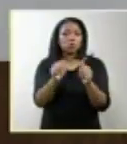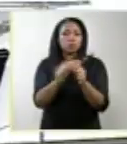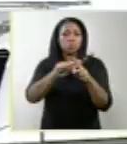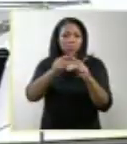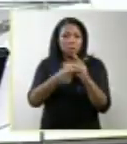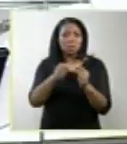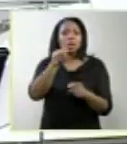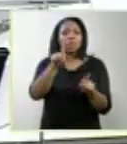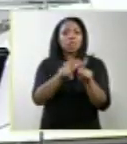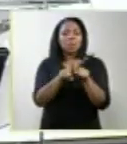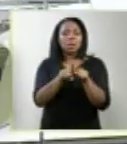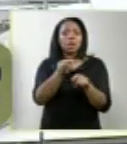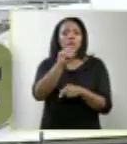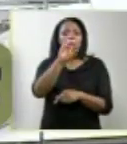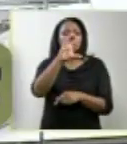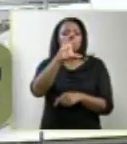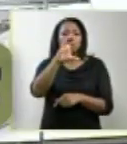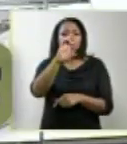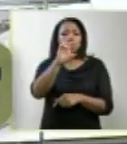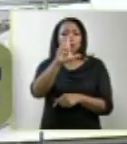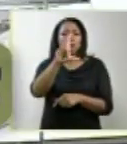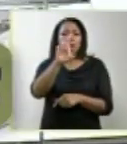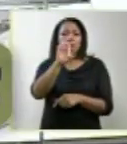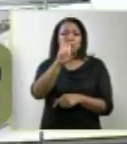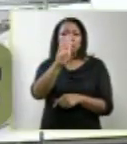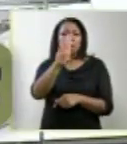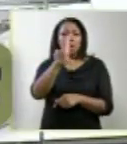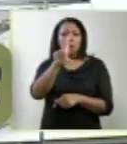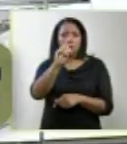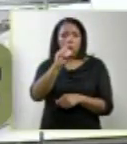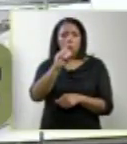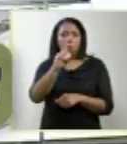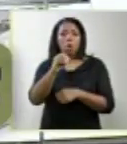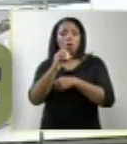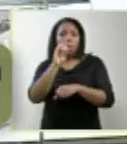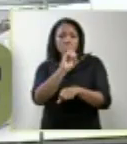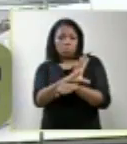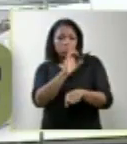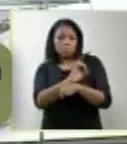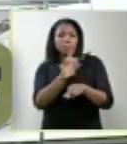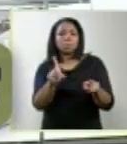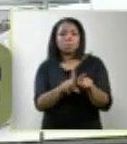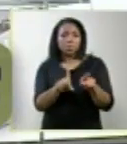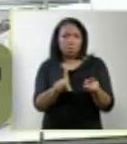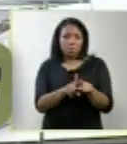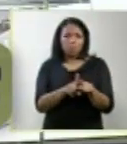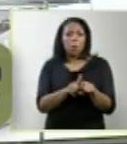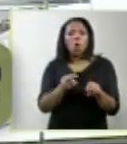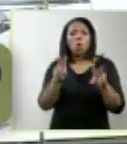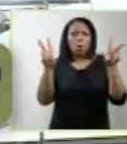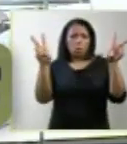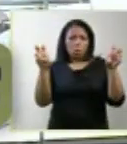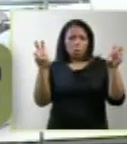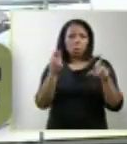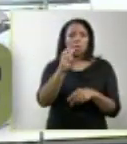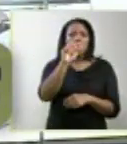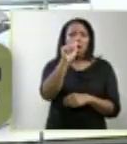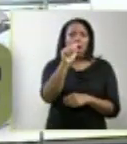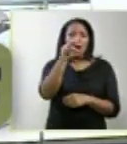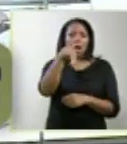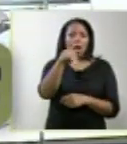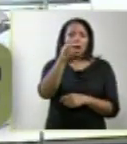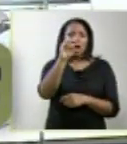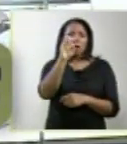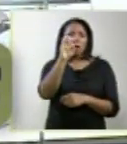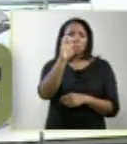representado aqui na imagem, e pelo tronco cerebral. Então, o termo anencefalia é fácil de entender